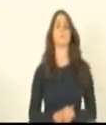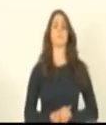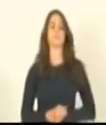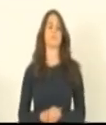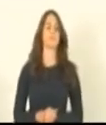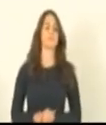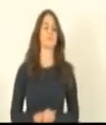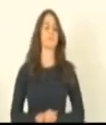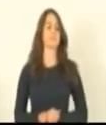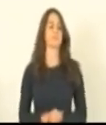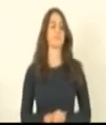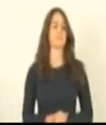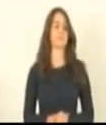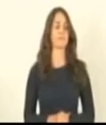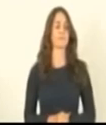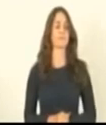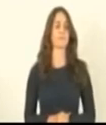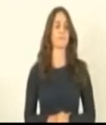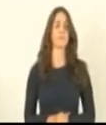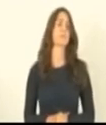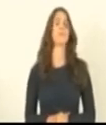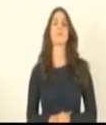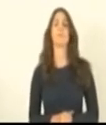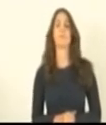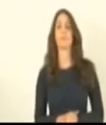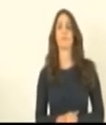Os caramossos, os caramossos é gente boa.